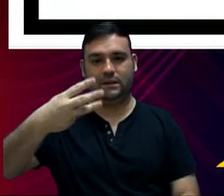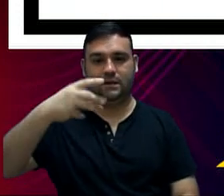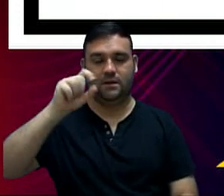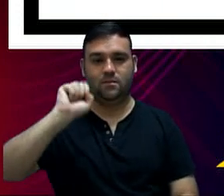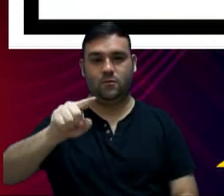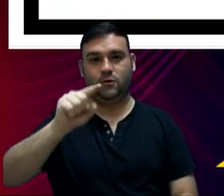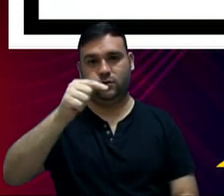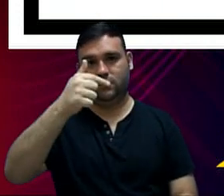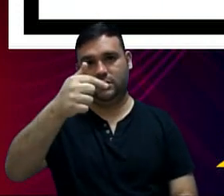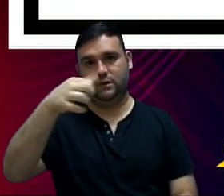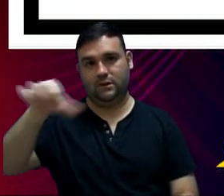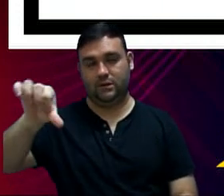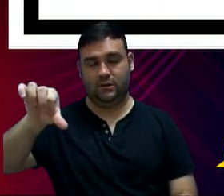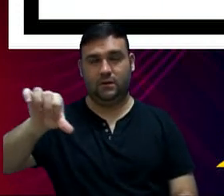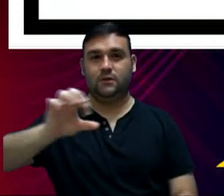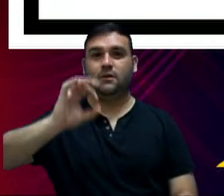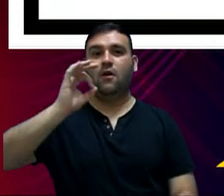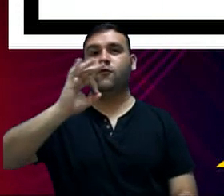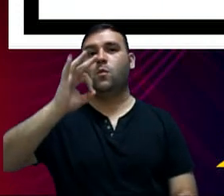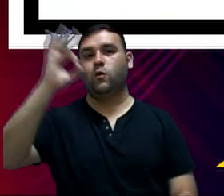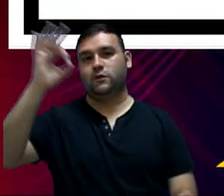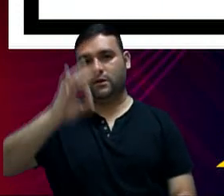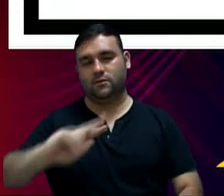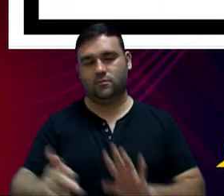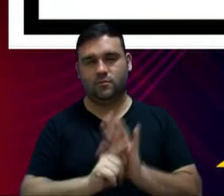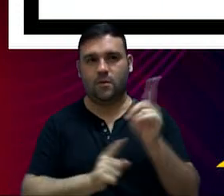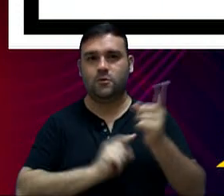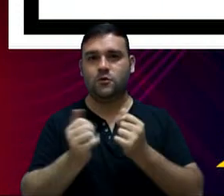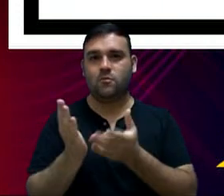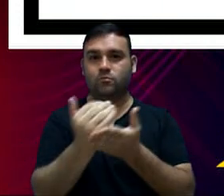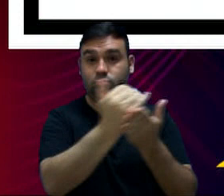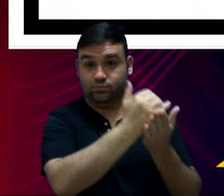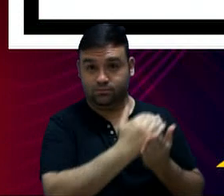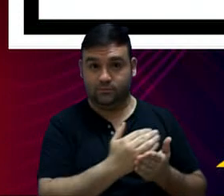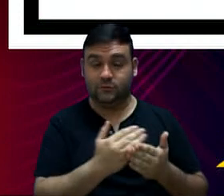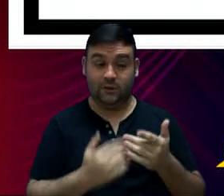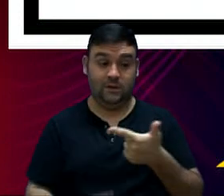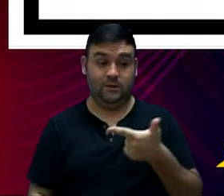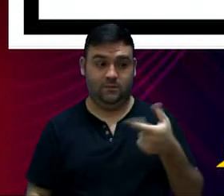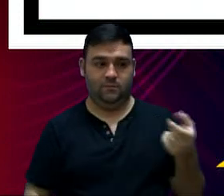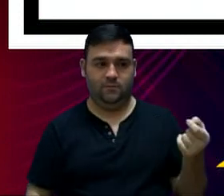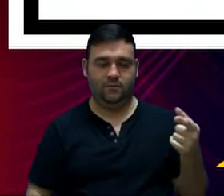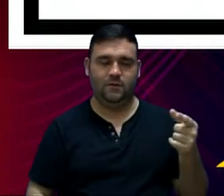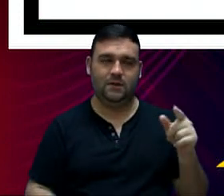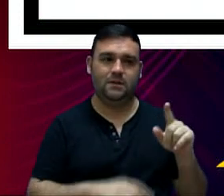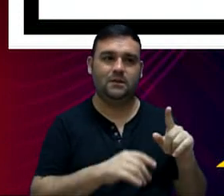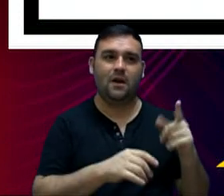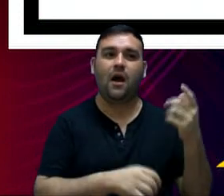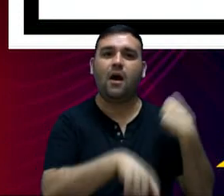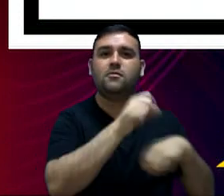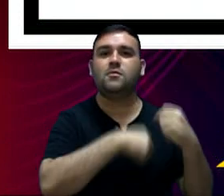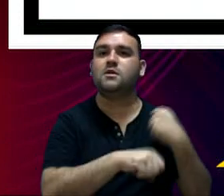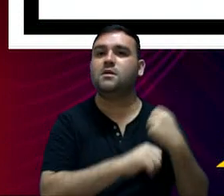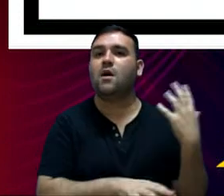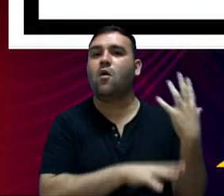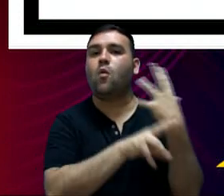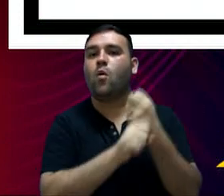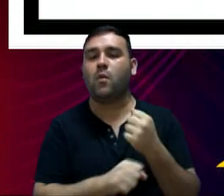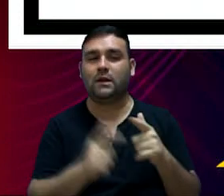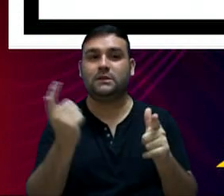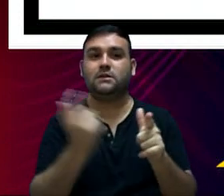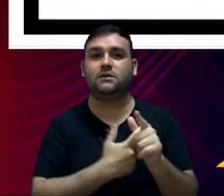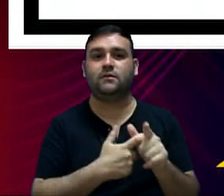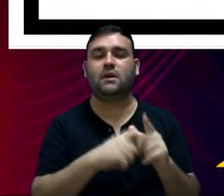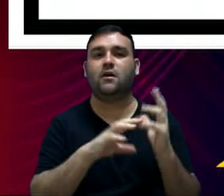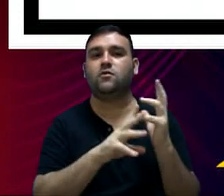,79% da receita corrente líquida. Em 2020, com o fechamento do terceiro quadro de messe, ficou apurada uma